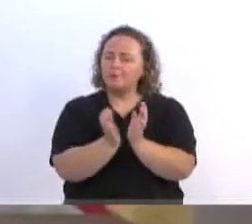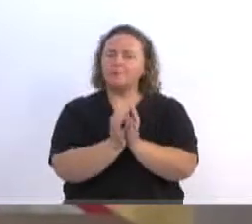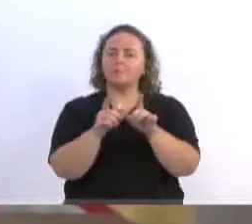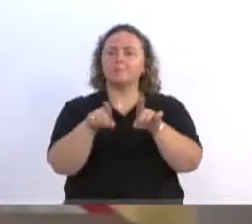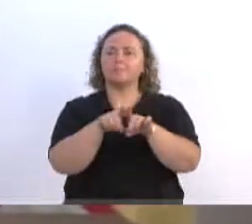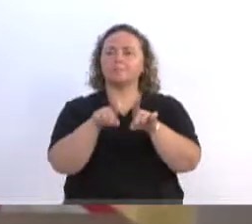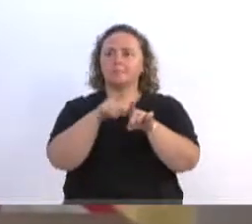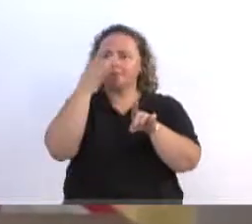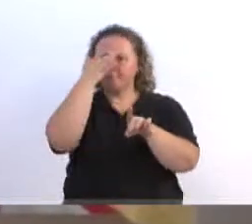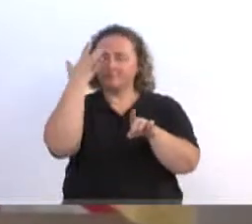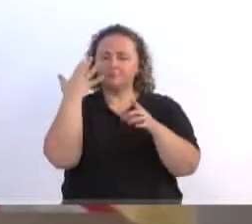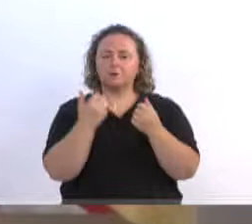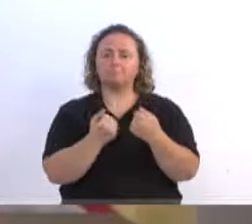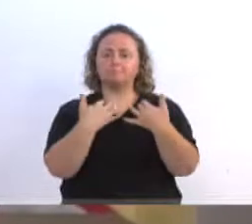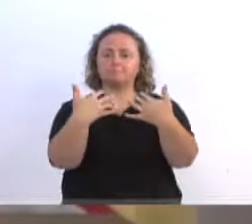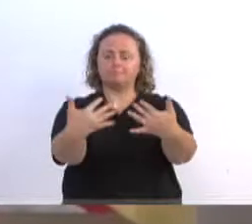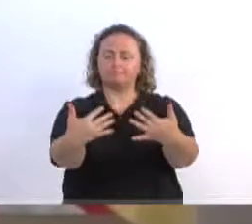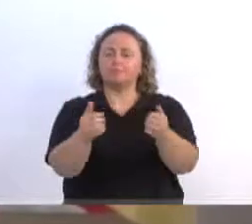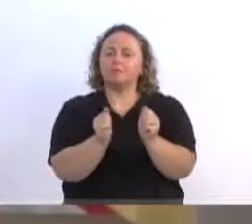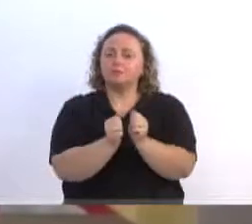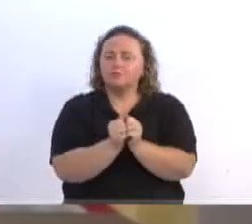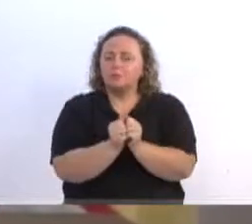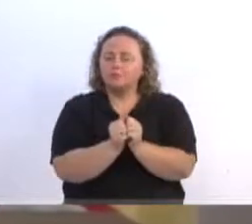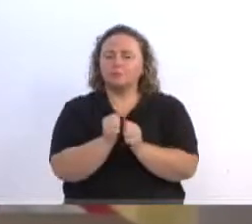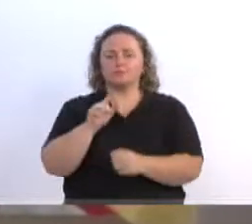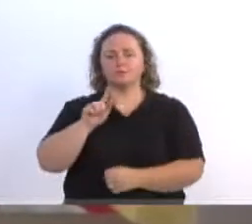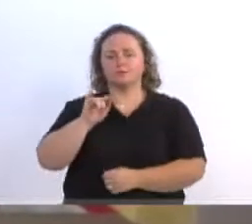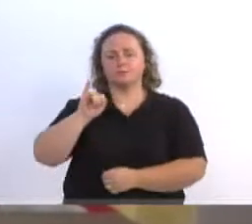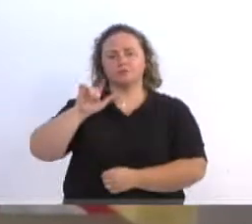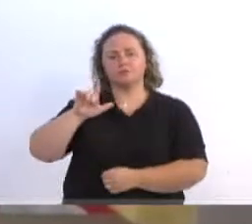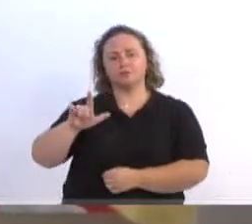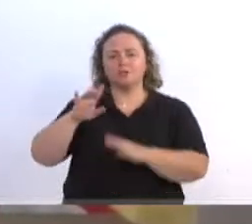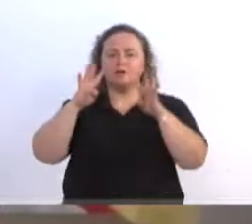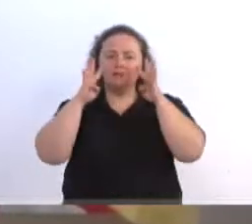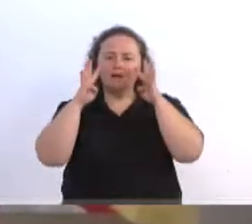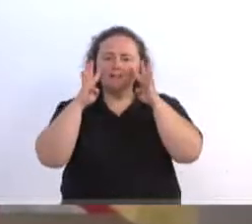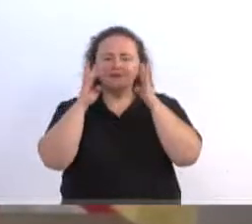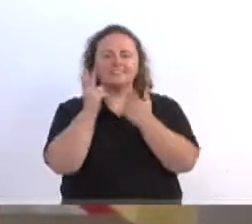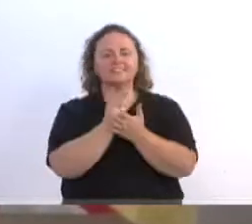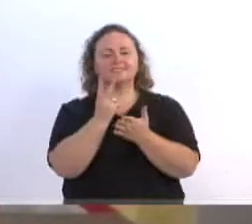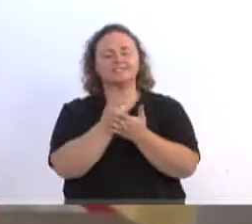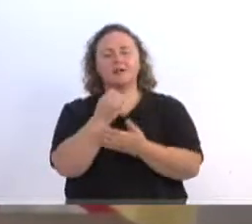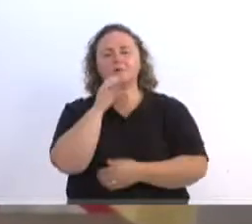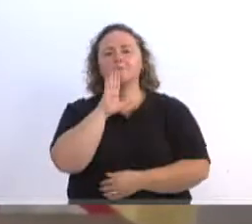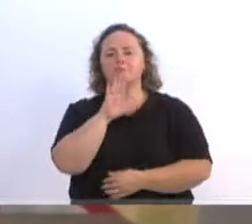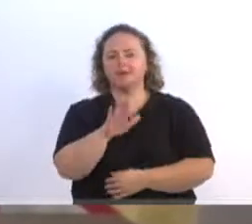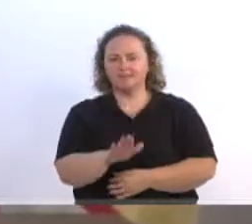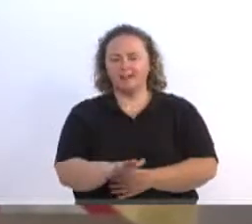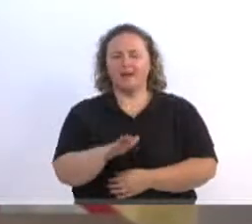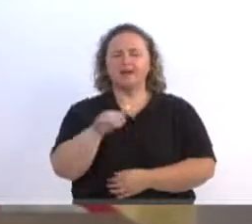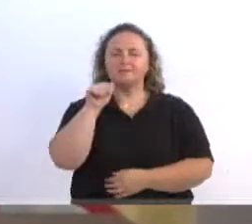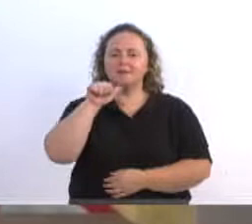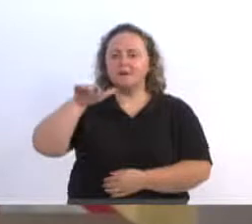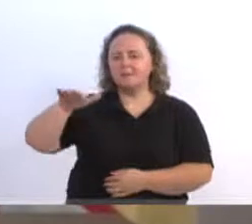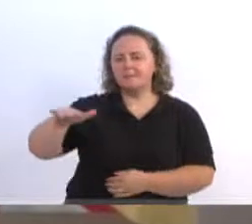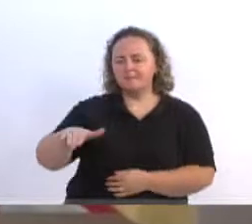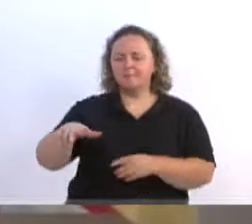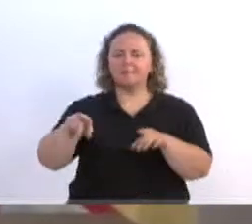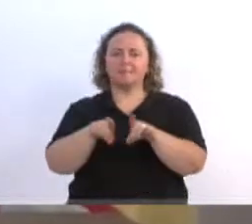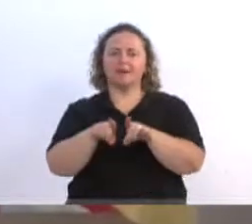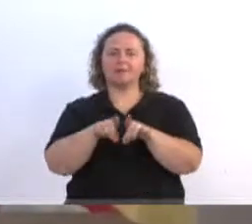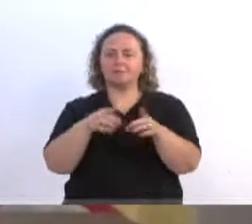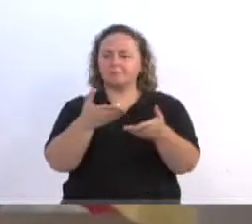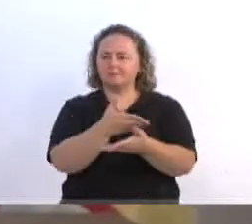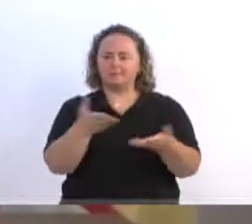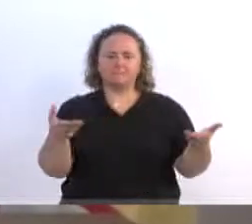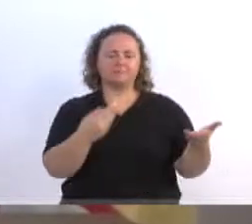nos acompanham aqui na plenária. Seu Gil, sempre atento, muito boa tarde. A baixinha também, a todos que estão aí conosco.